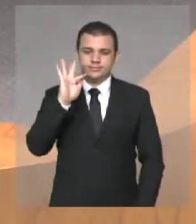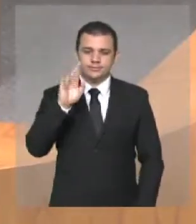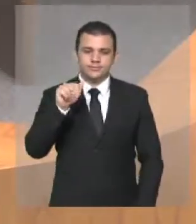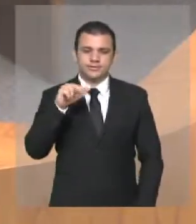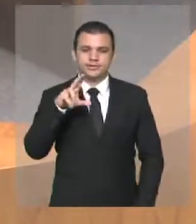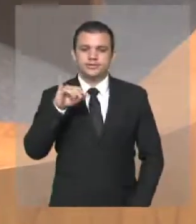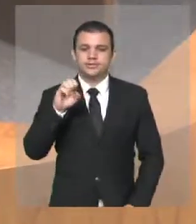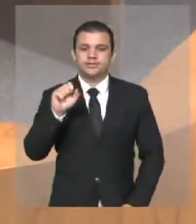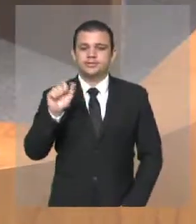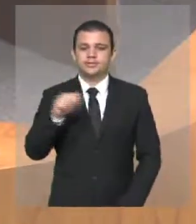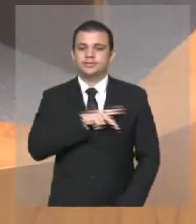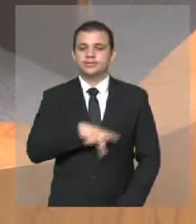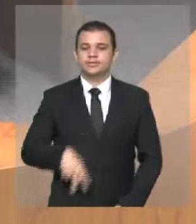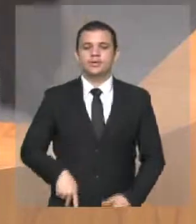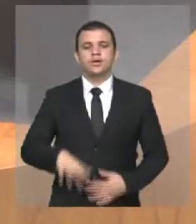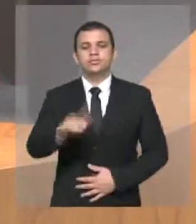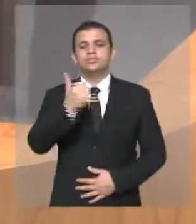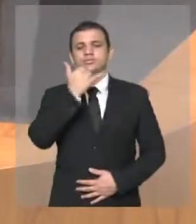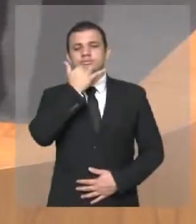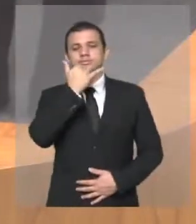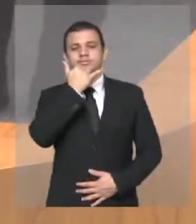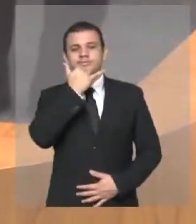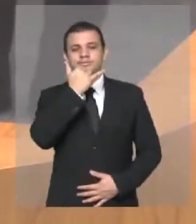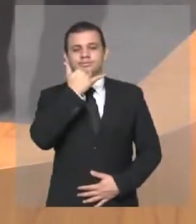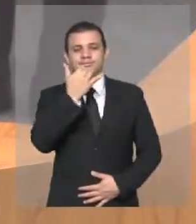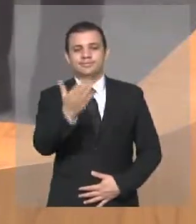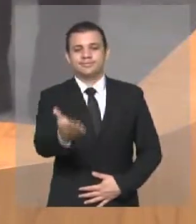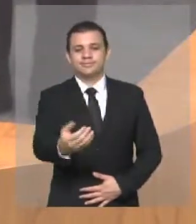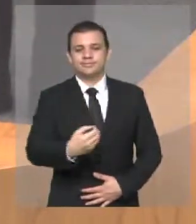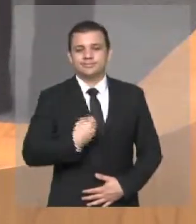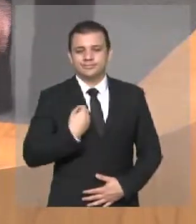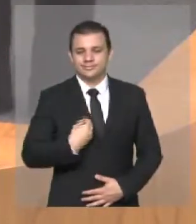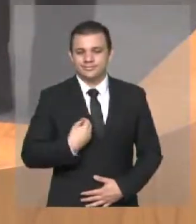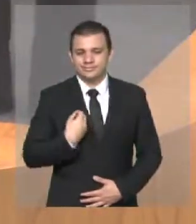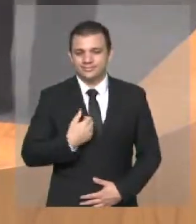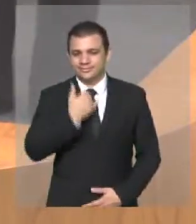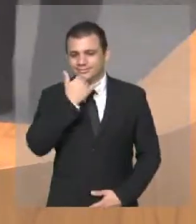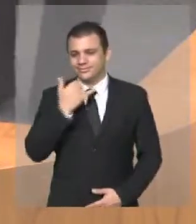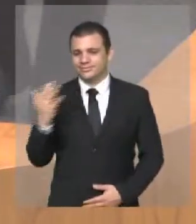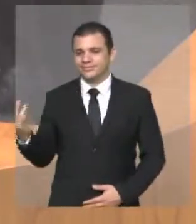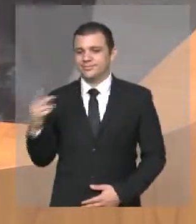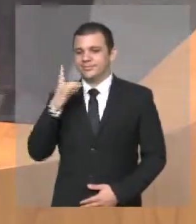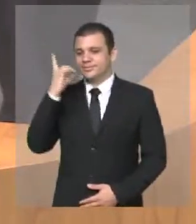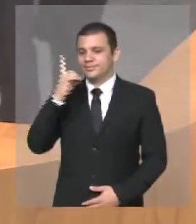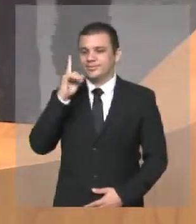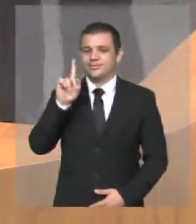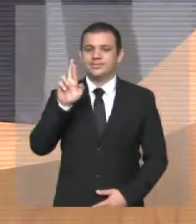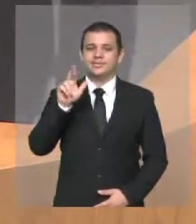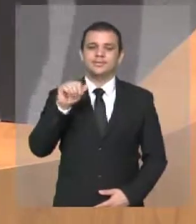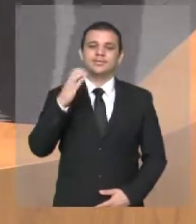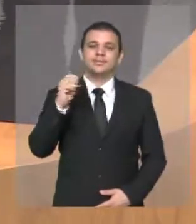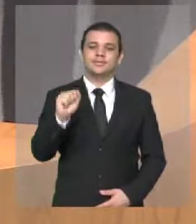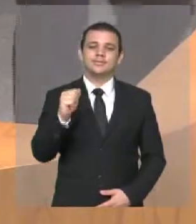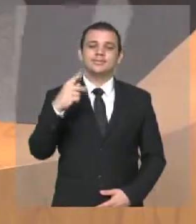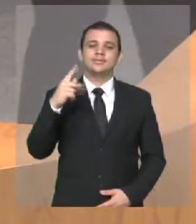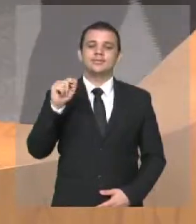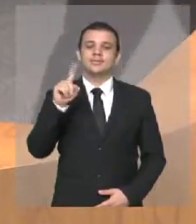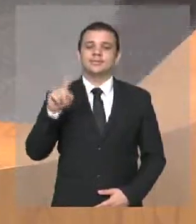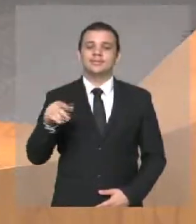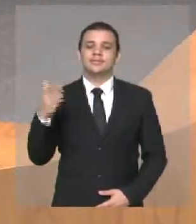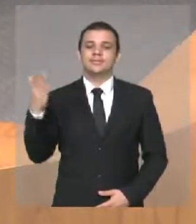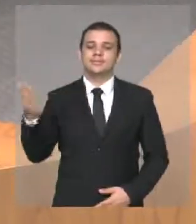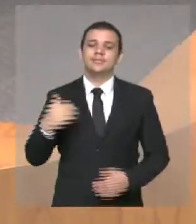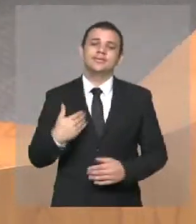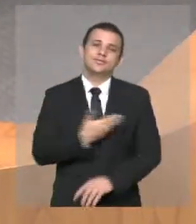Oh, desculpe-me, desculpe-me, saí da Primo, ok. Deputada, graças a paz. Eu estou tão